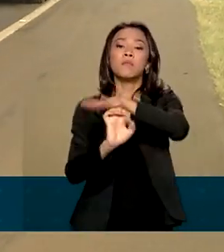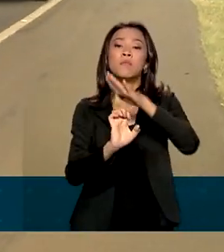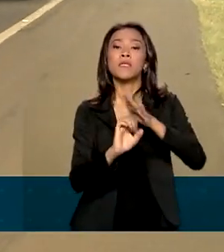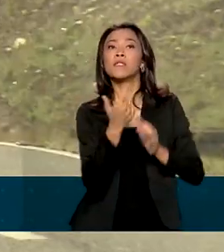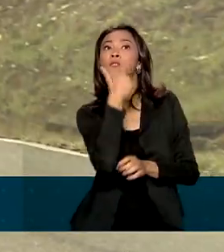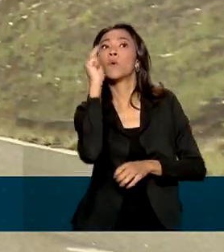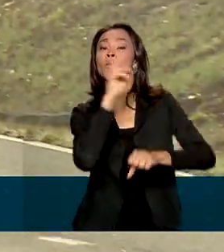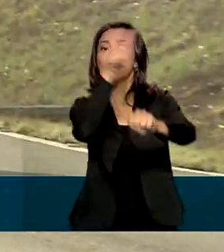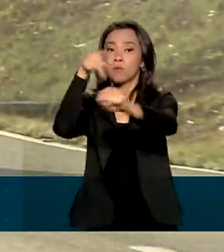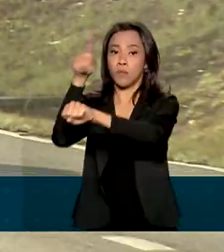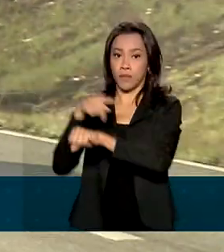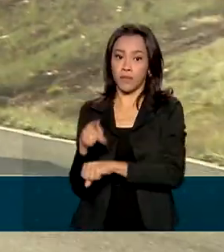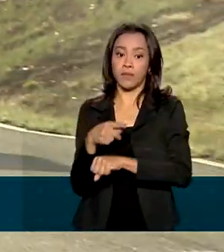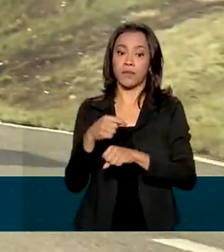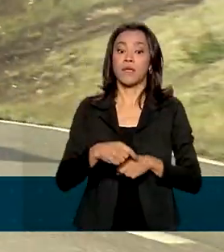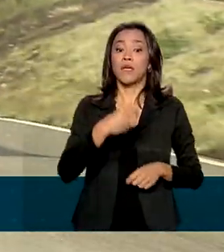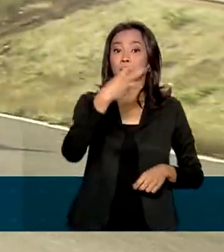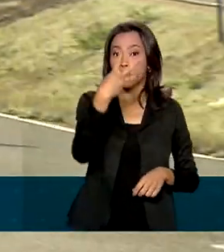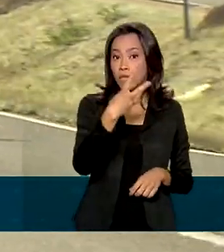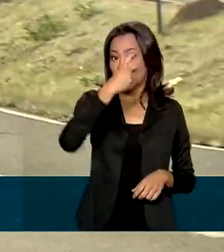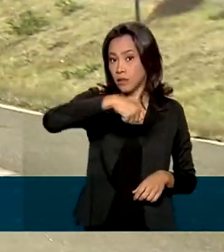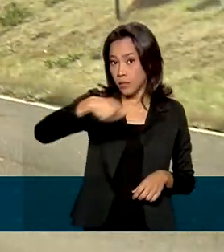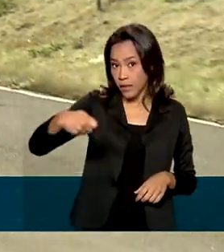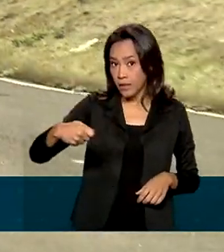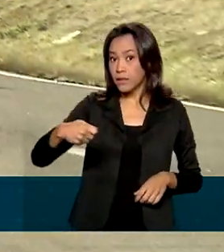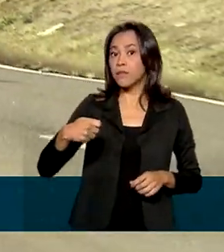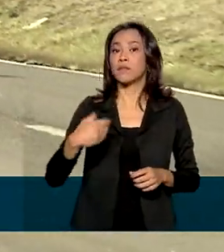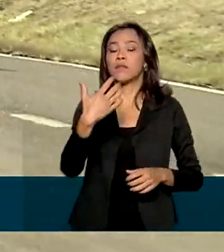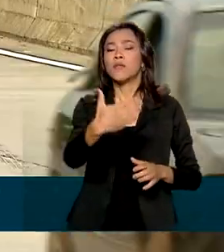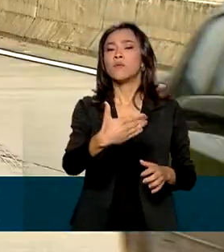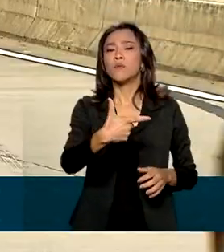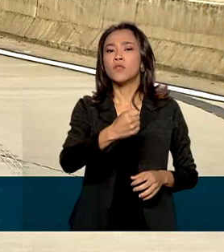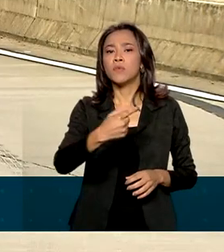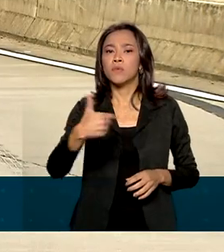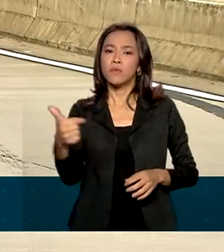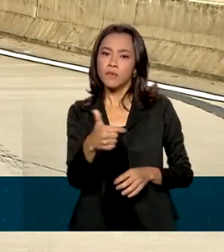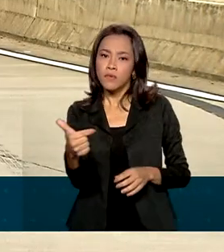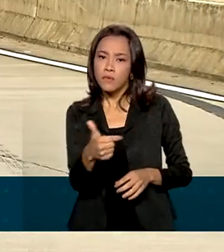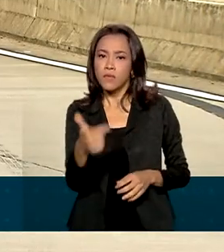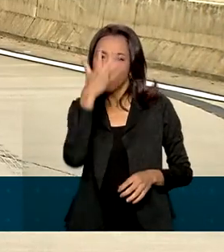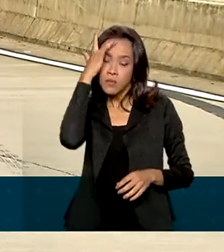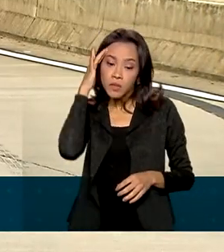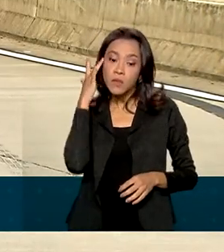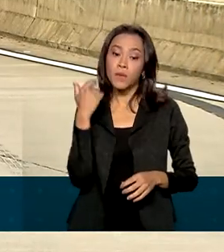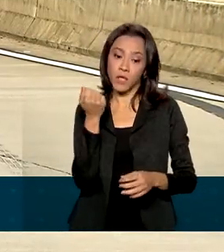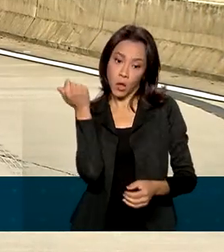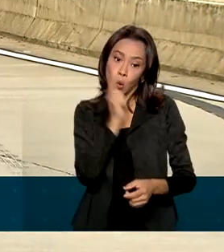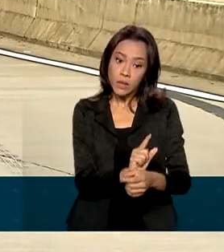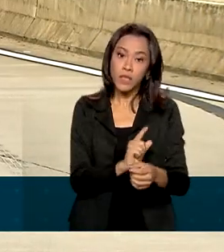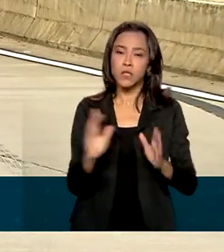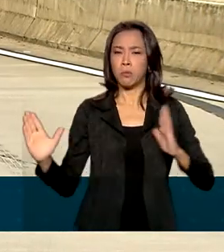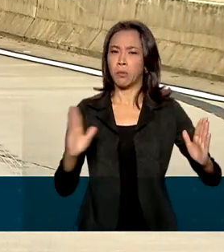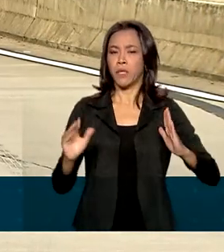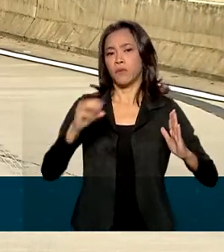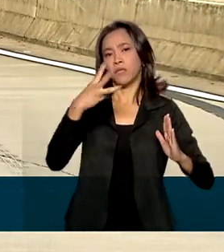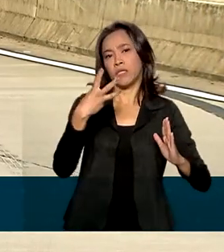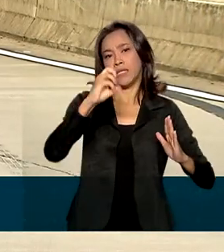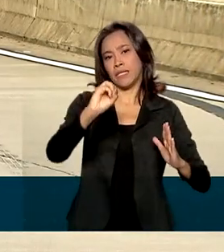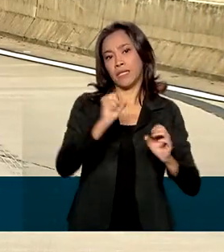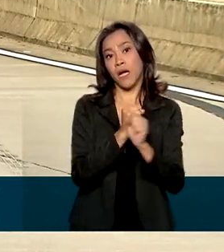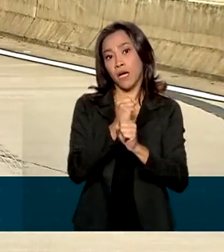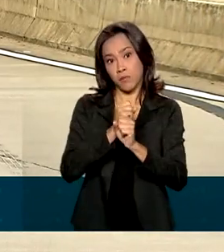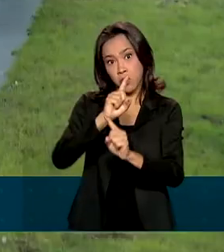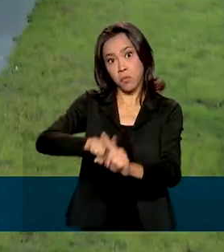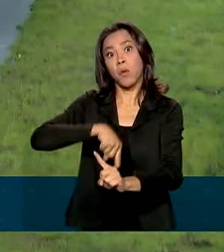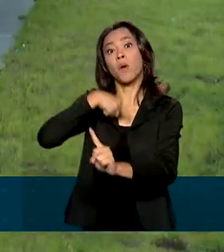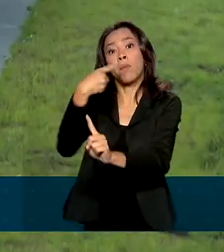deve acontecer no primeiro trimestre de 2022. O vencedor poderá explorar o trecho por 30 anos, prorrogável por mais